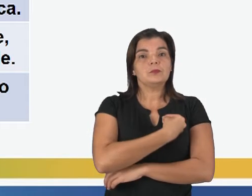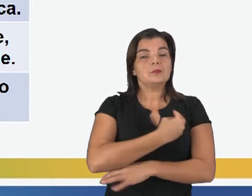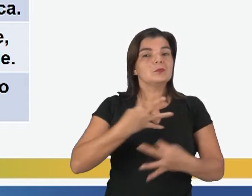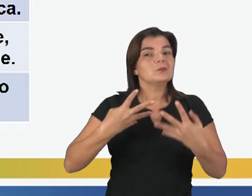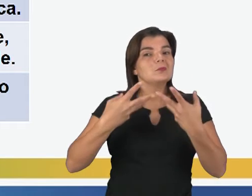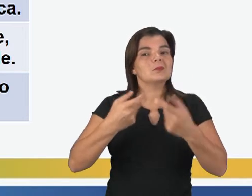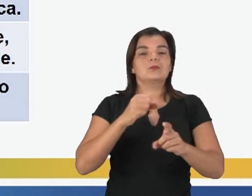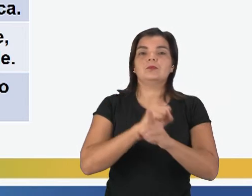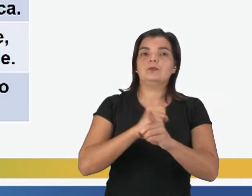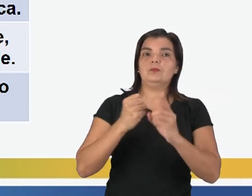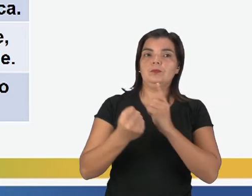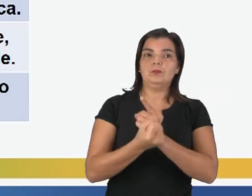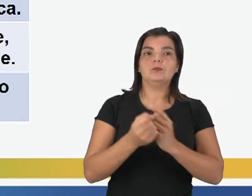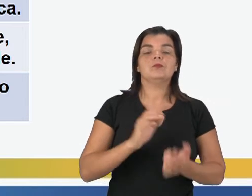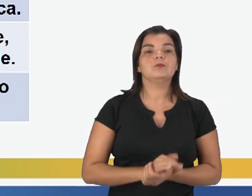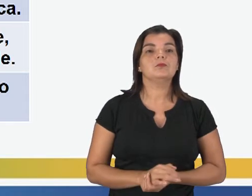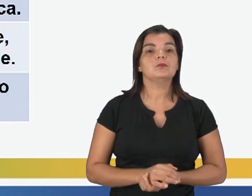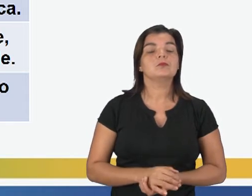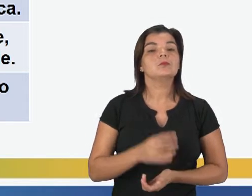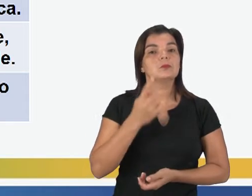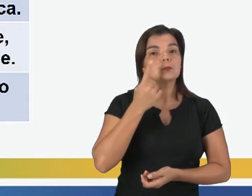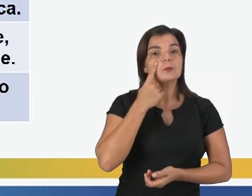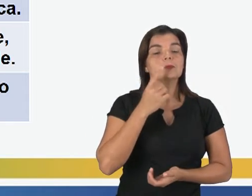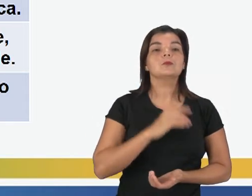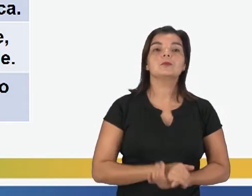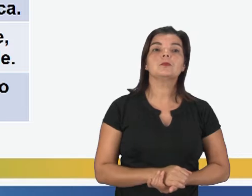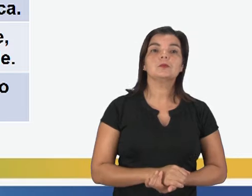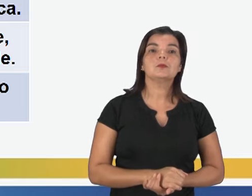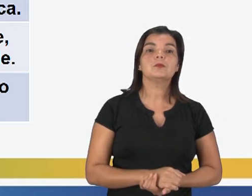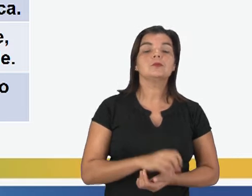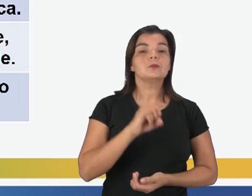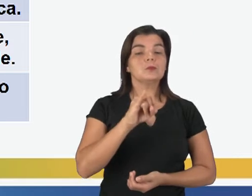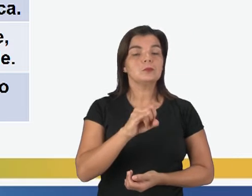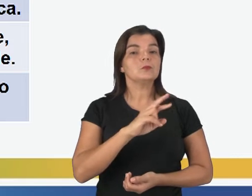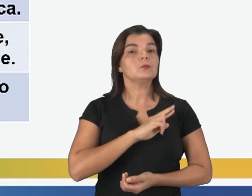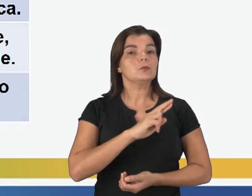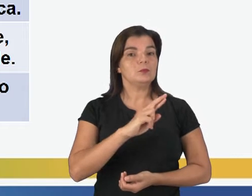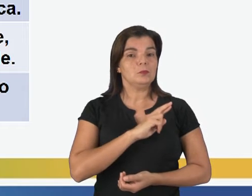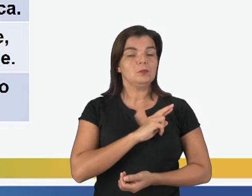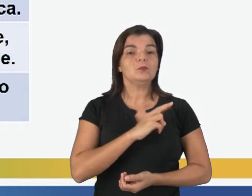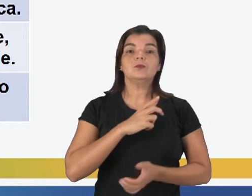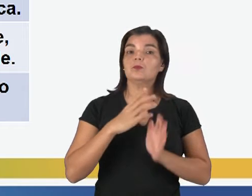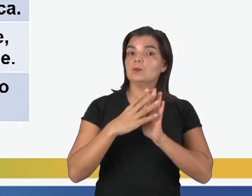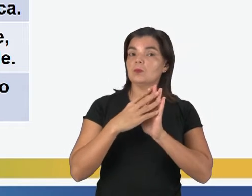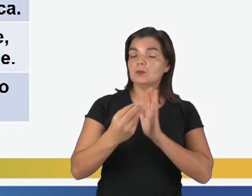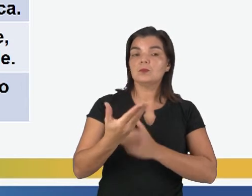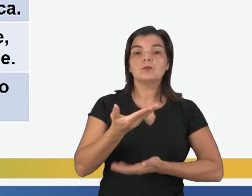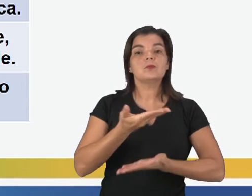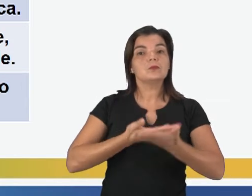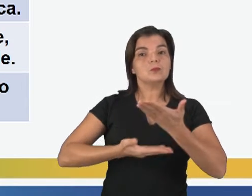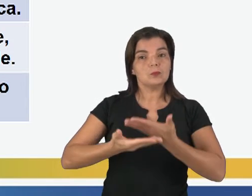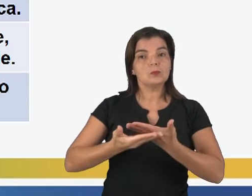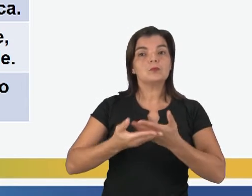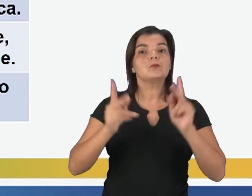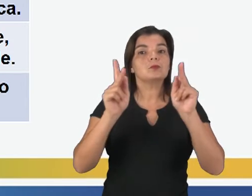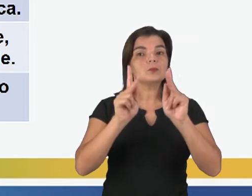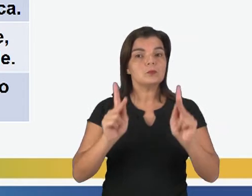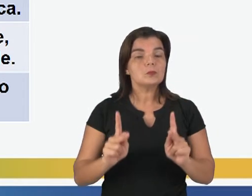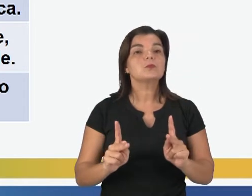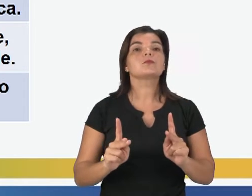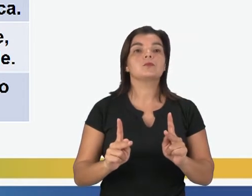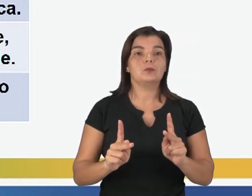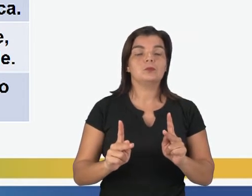modelo de convivência para toda a sociedade. Já mencionamos isso aqui. Se as religiões tiverem um modelo de convivência pacífica,